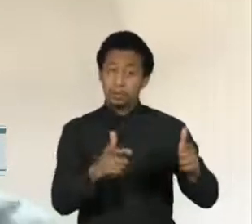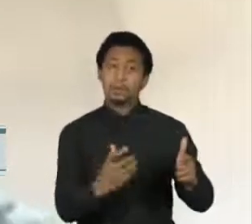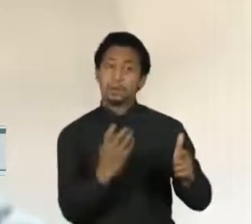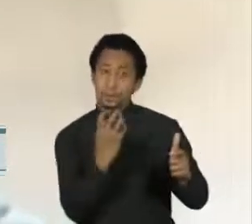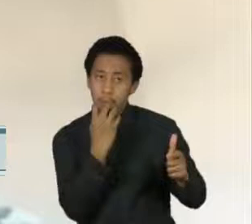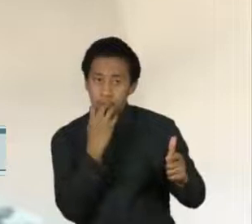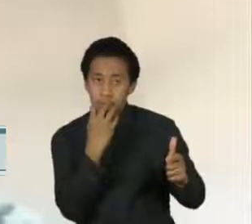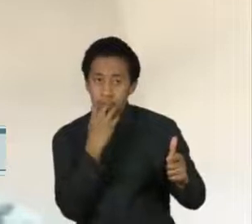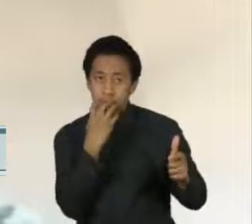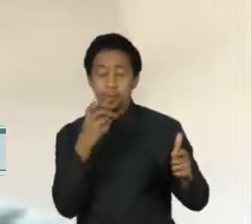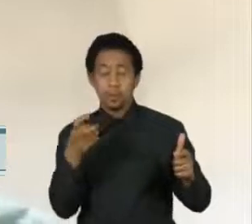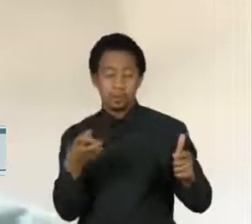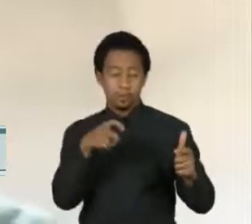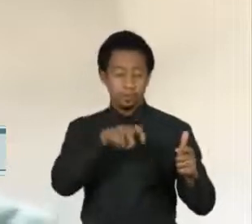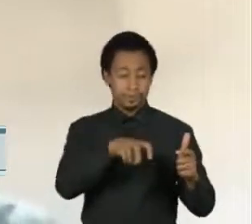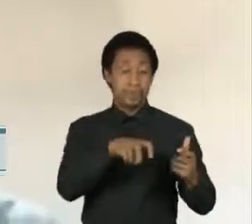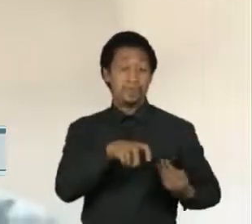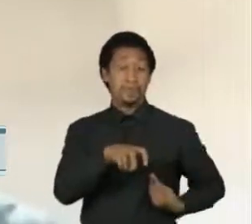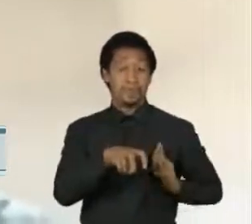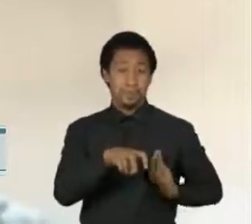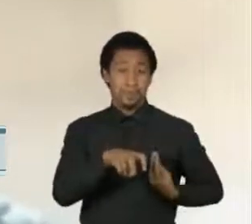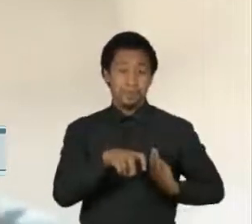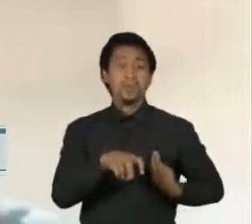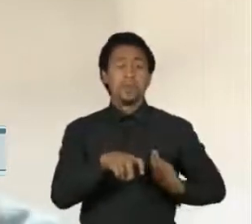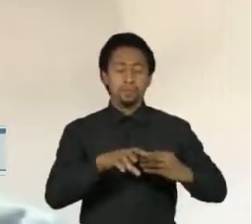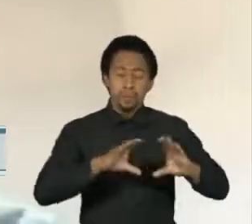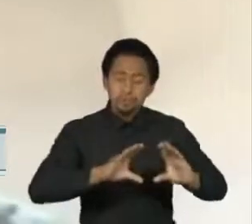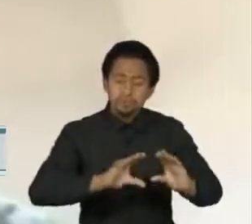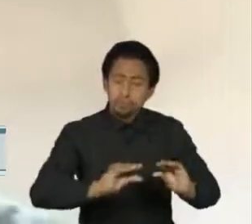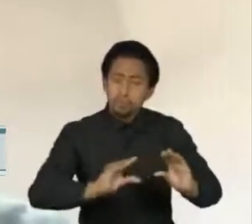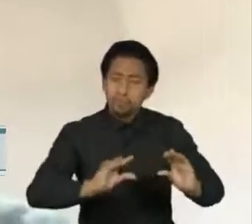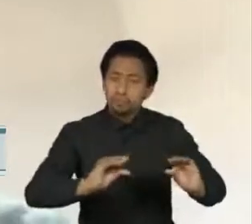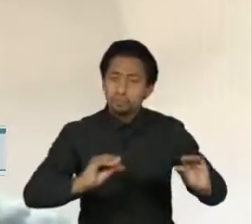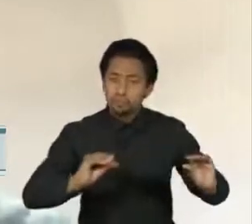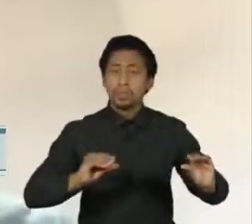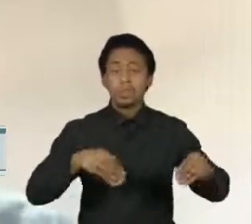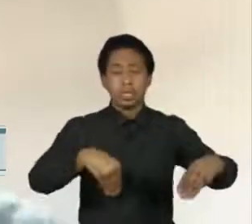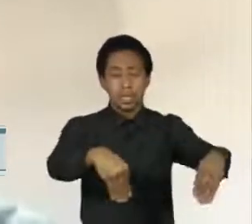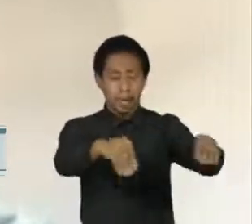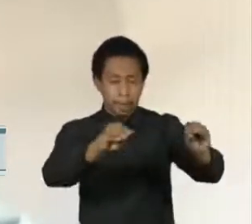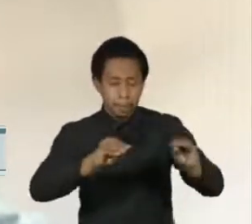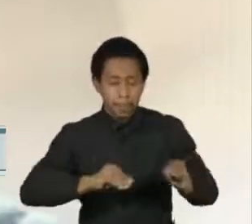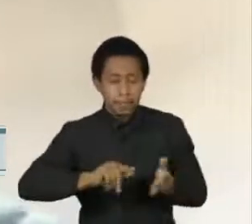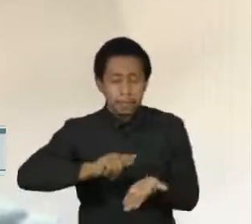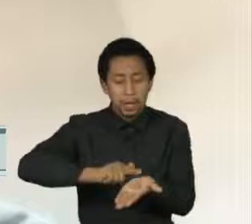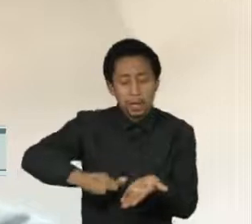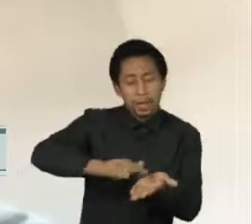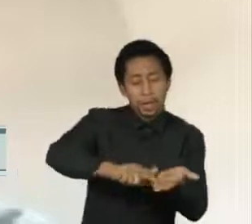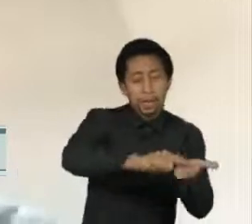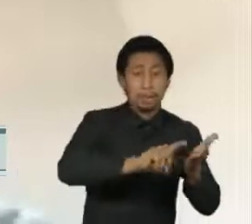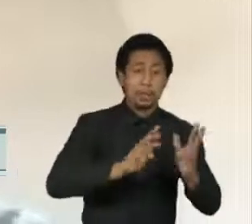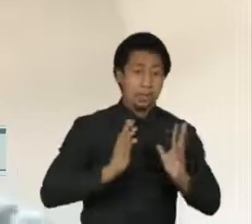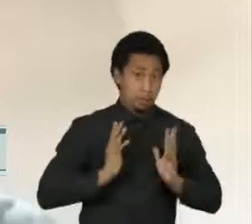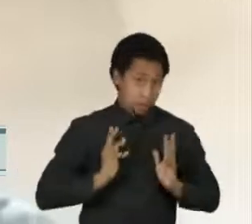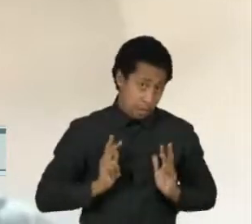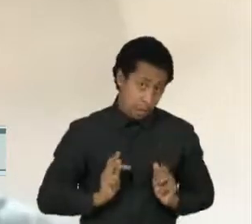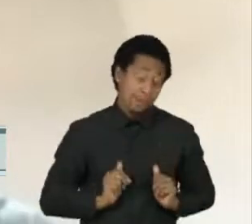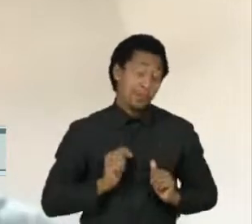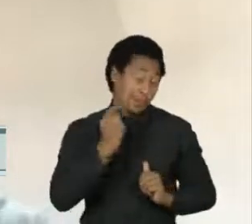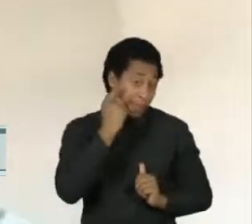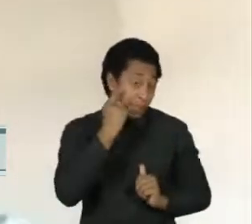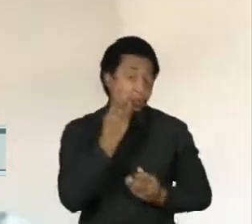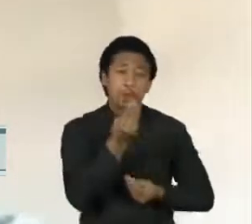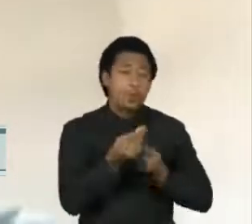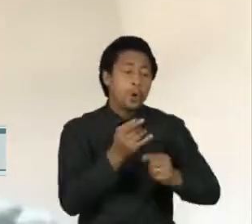ficar seja acolchoado, que seja forrado por tapete higiênico, né? Pensando nas necessidades zoológicas.